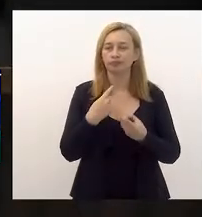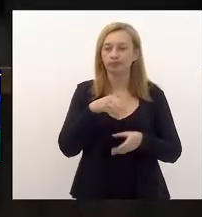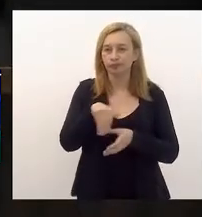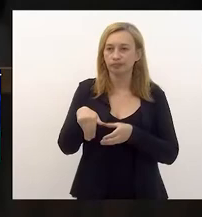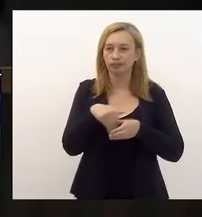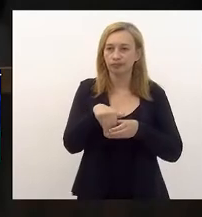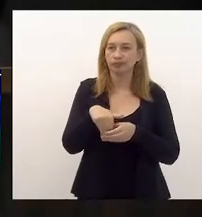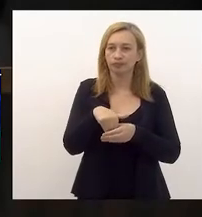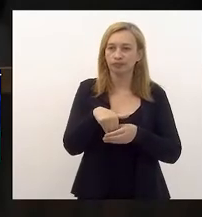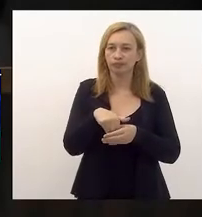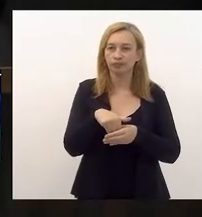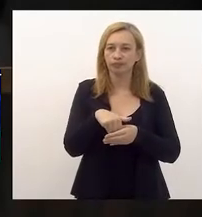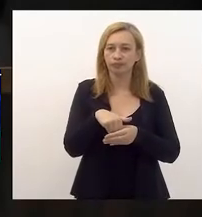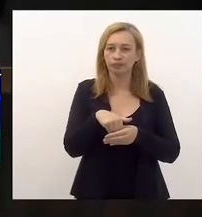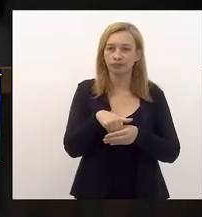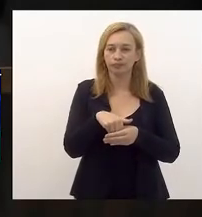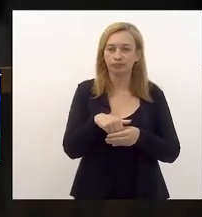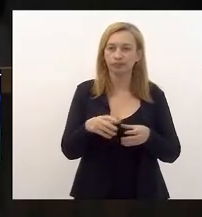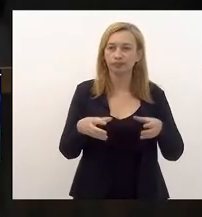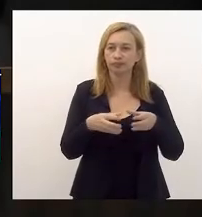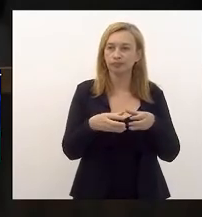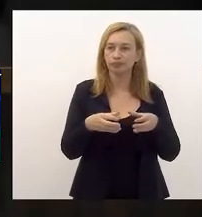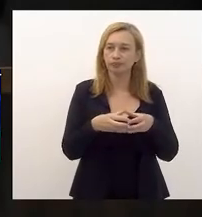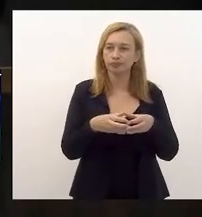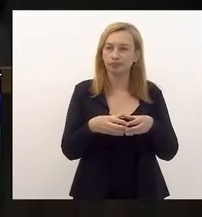votação, o parecer da comissão...